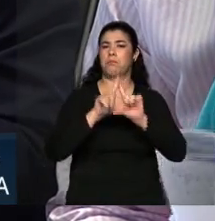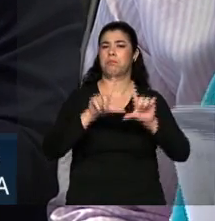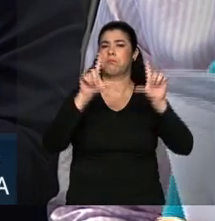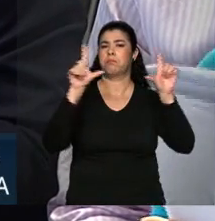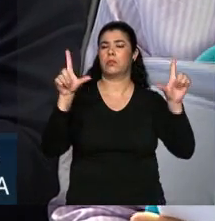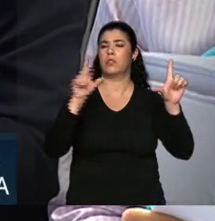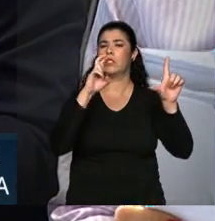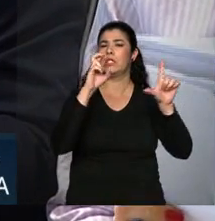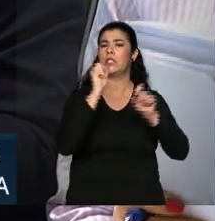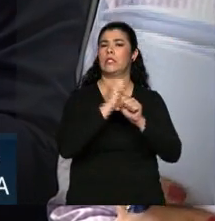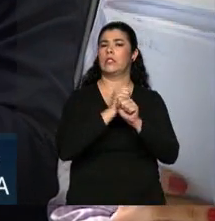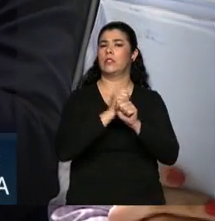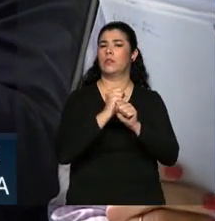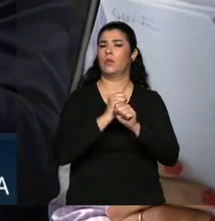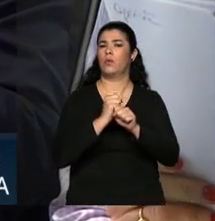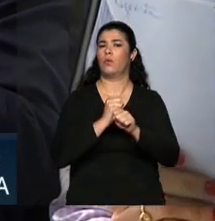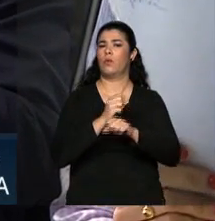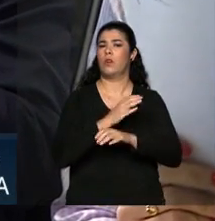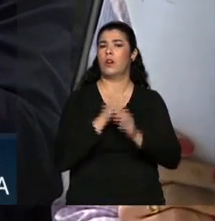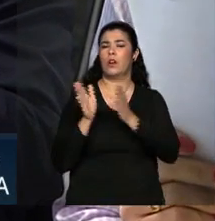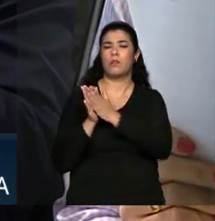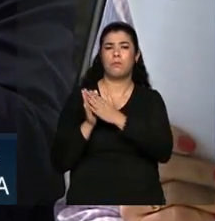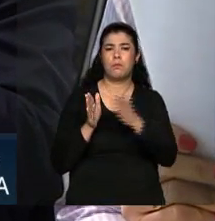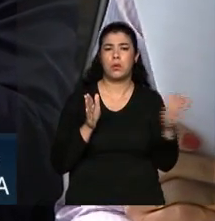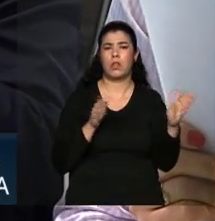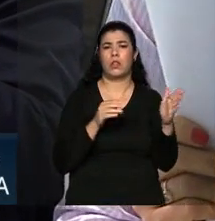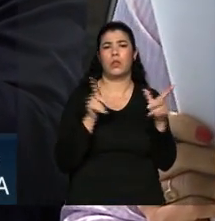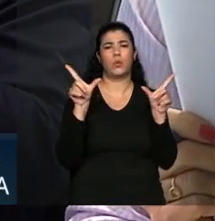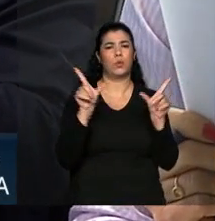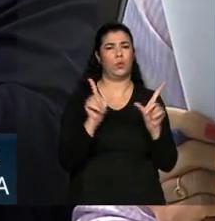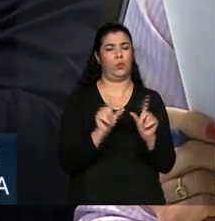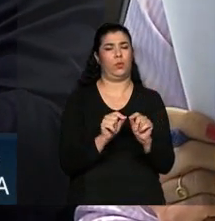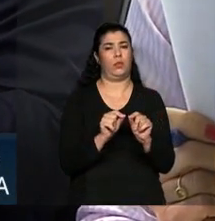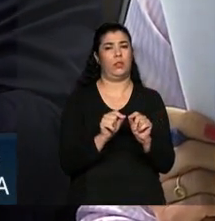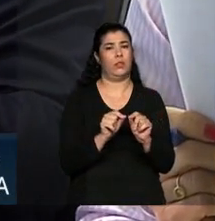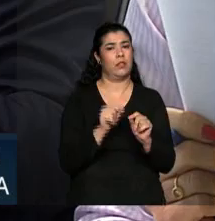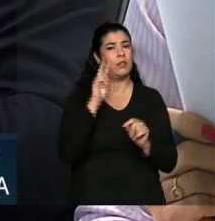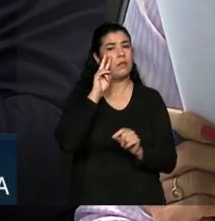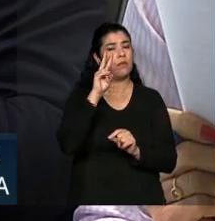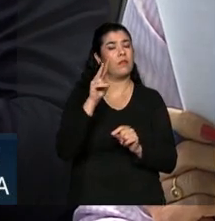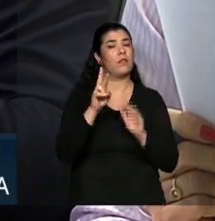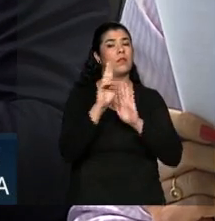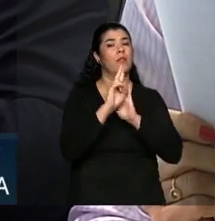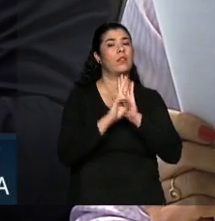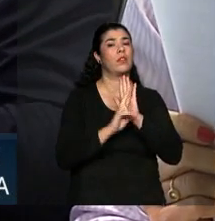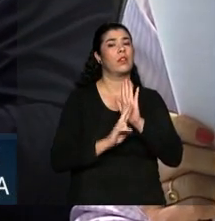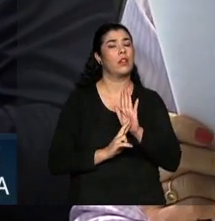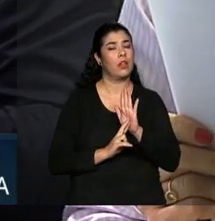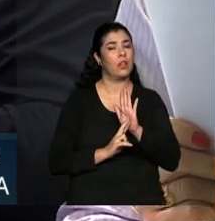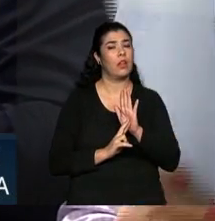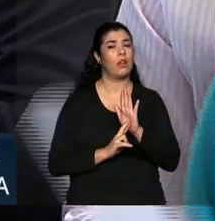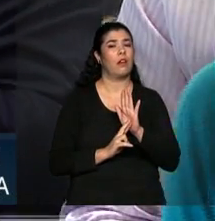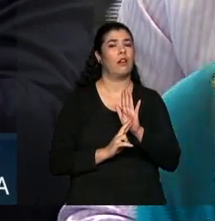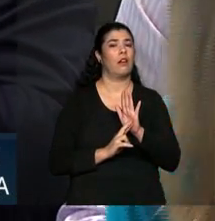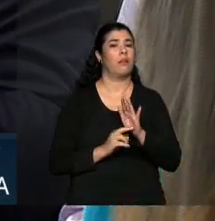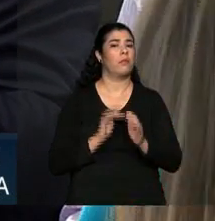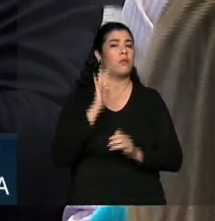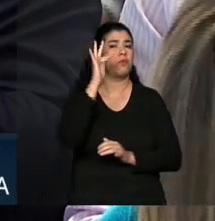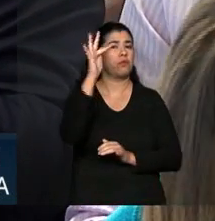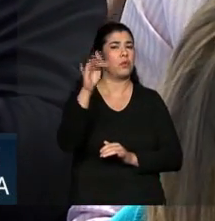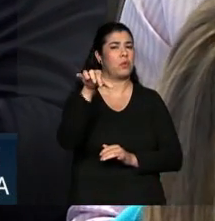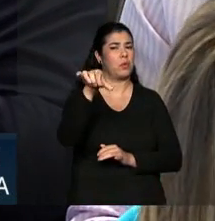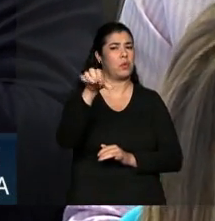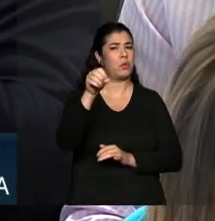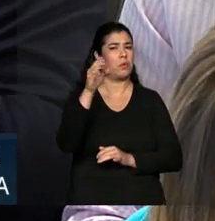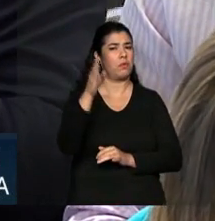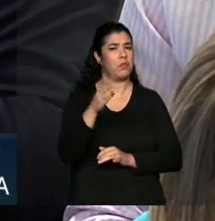Social é um prazo relativamente muito curto. Vocês estão defendendo, então, em um primeiro momento, a regra de 2022 de 90 a 100. E, pelo que eu estou entendendo,